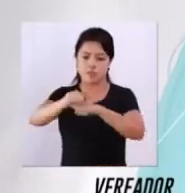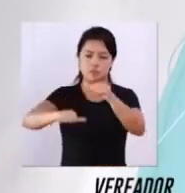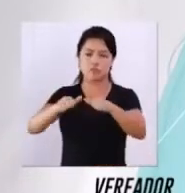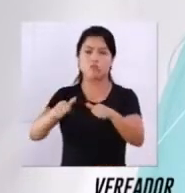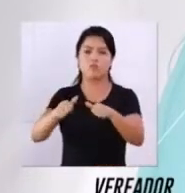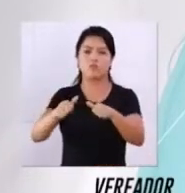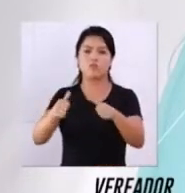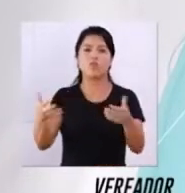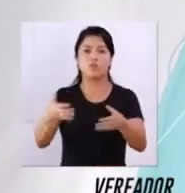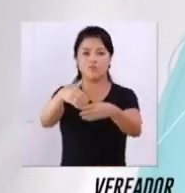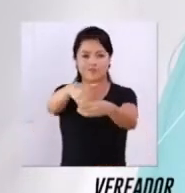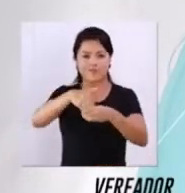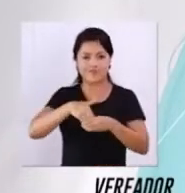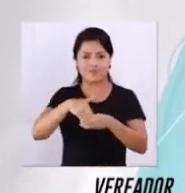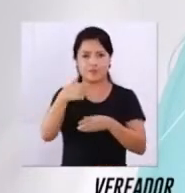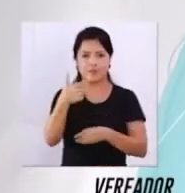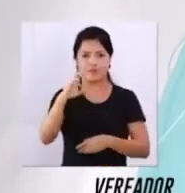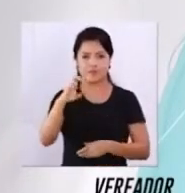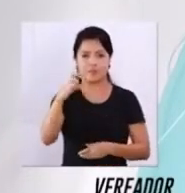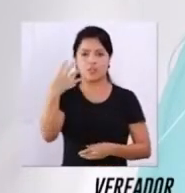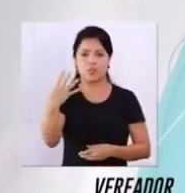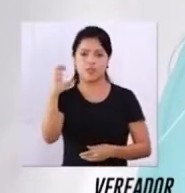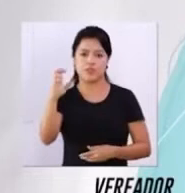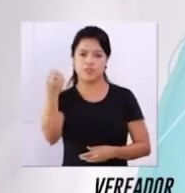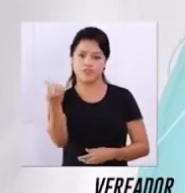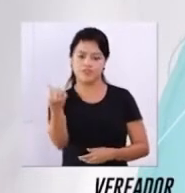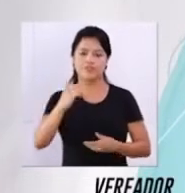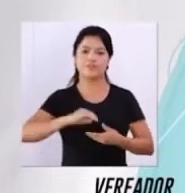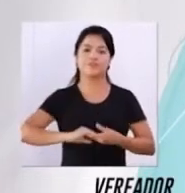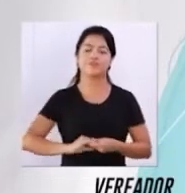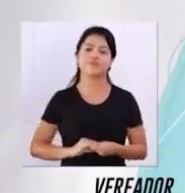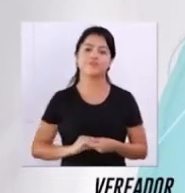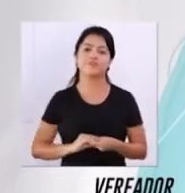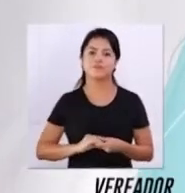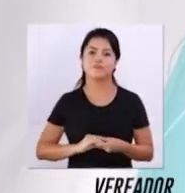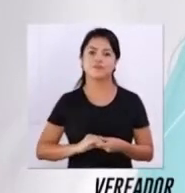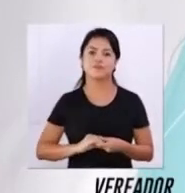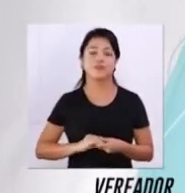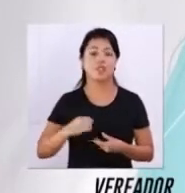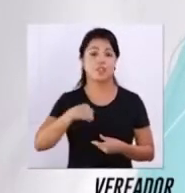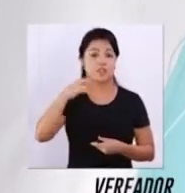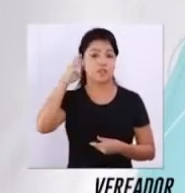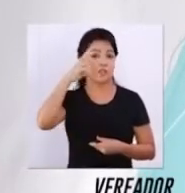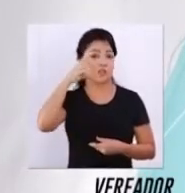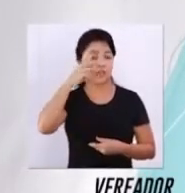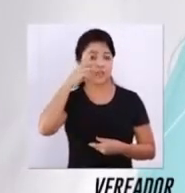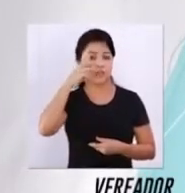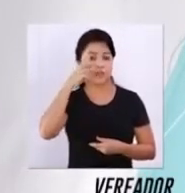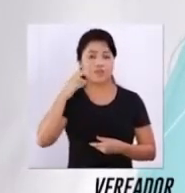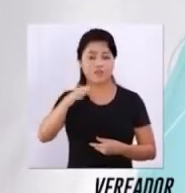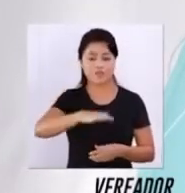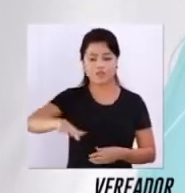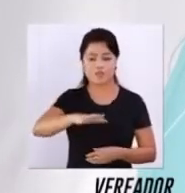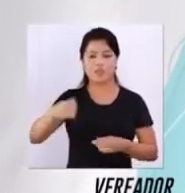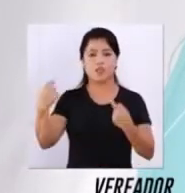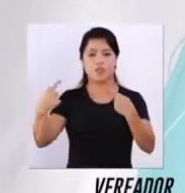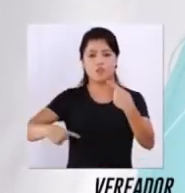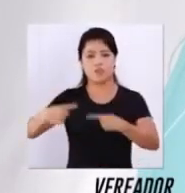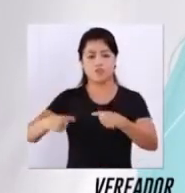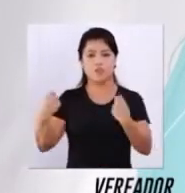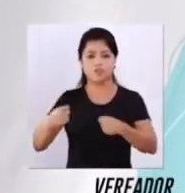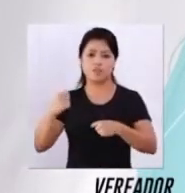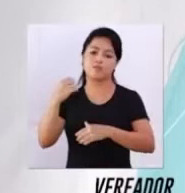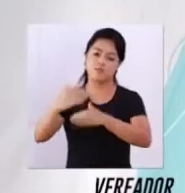Aliás, problemas da população. Para mudar isso, peço seu voto. 25-45-6. Sou William Vilhena. Através da política, temos a